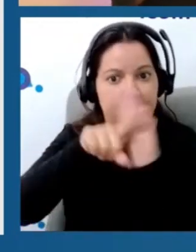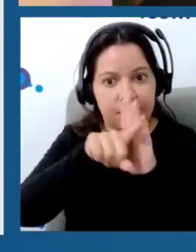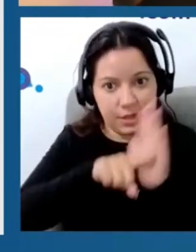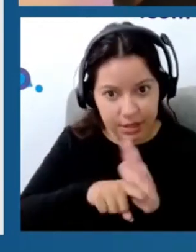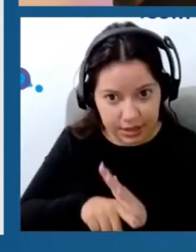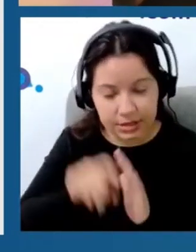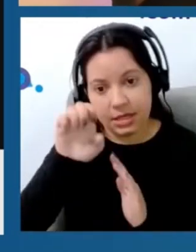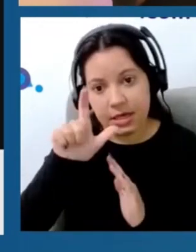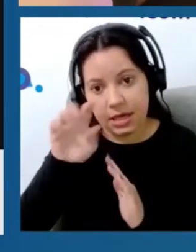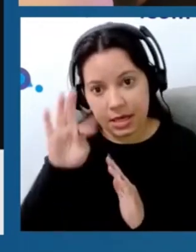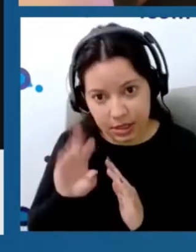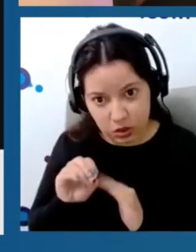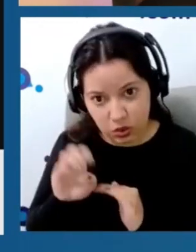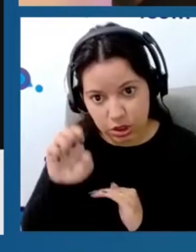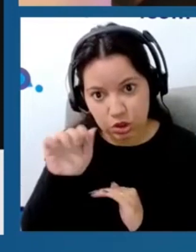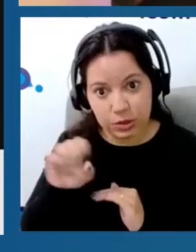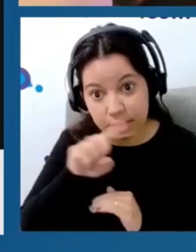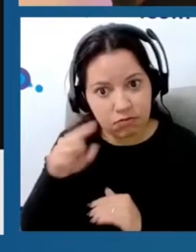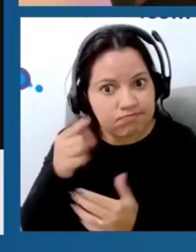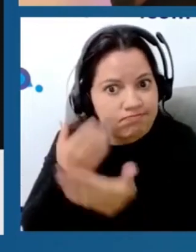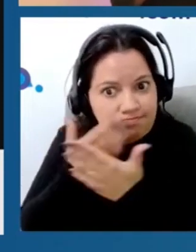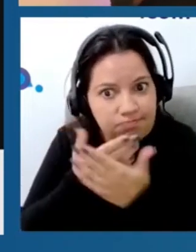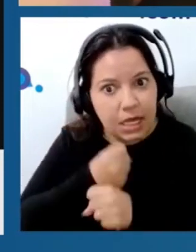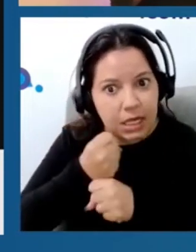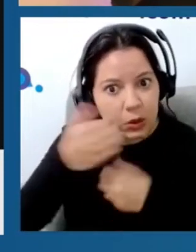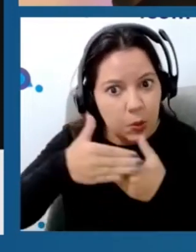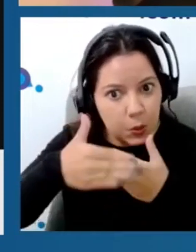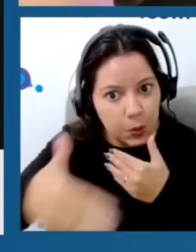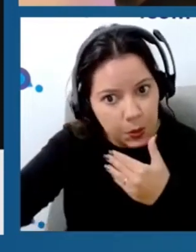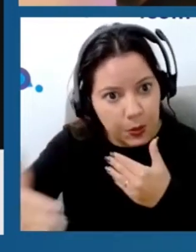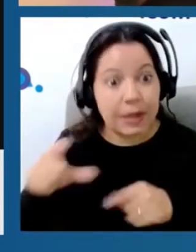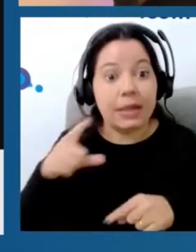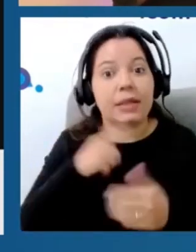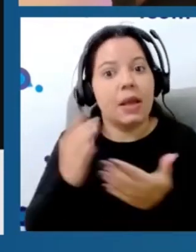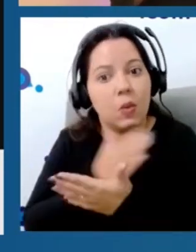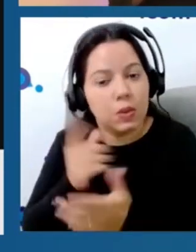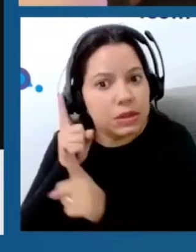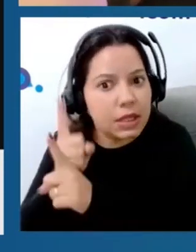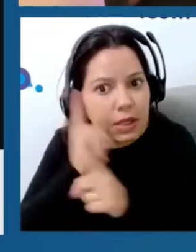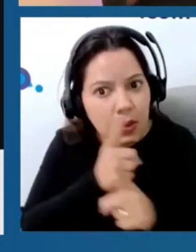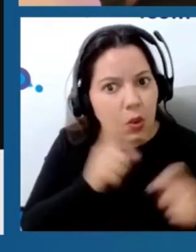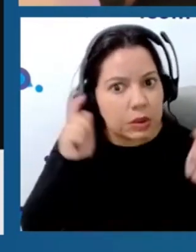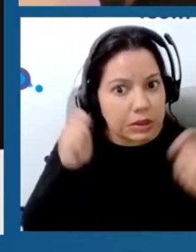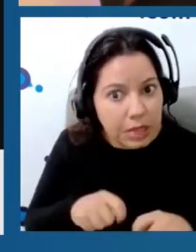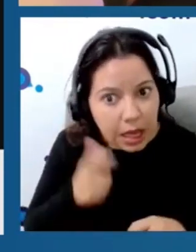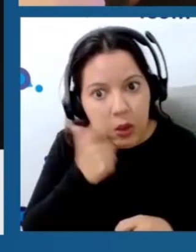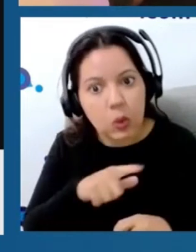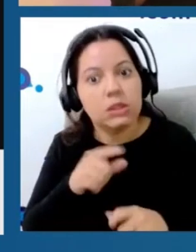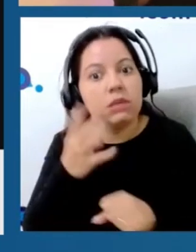nos debruçar nos próximos anos. Então, existe limitada e inconsistente evidência para suportar ou refutar